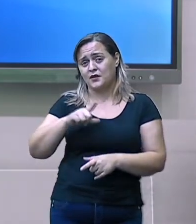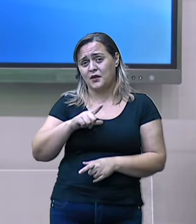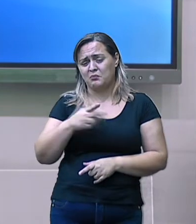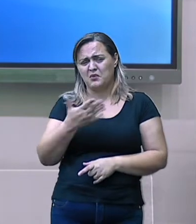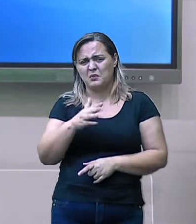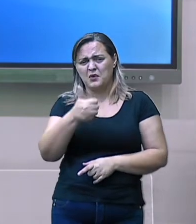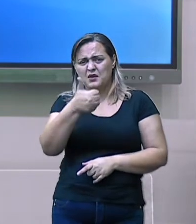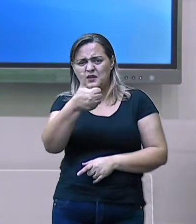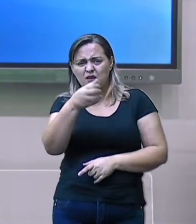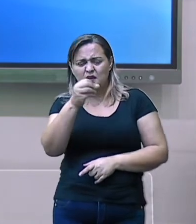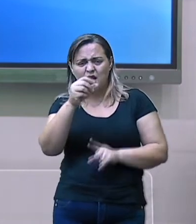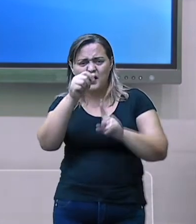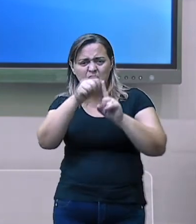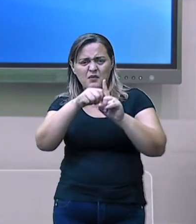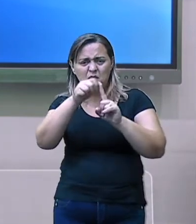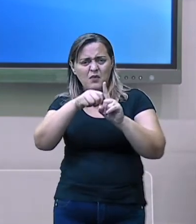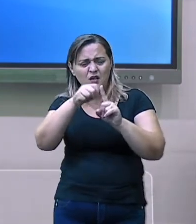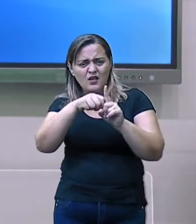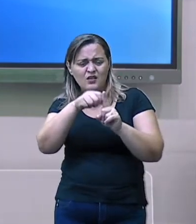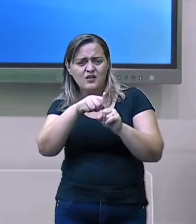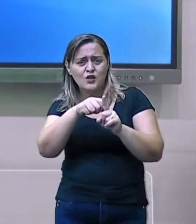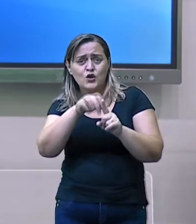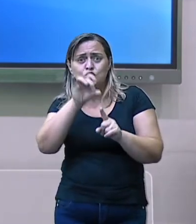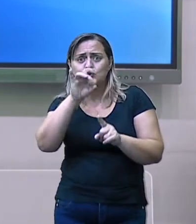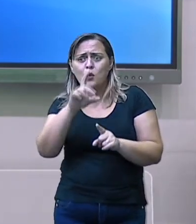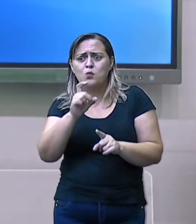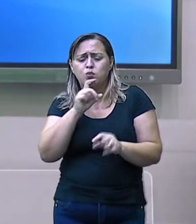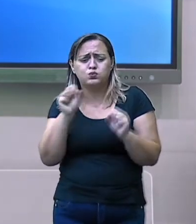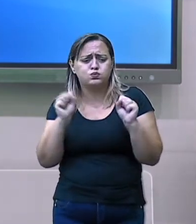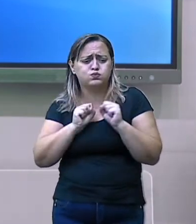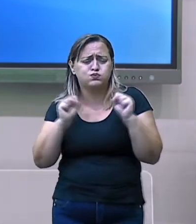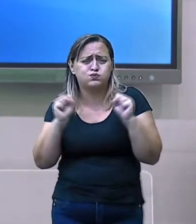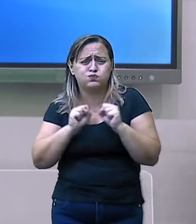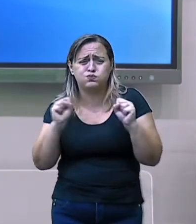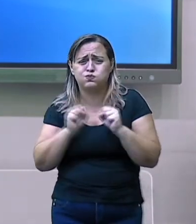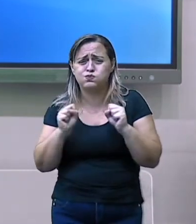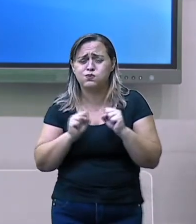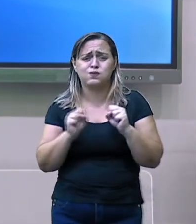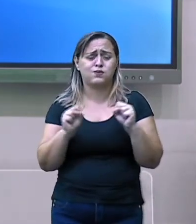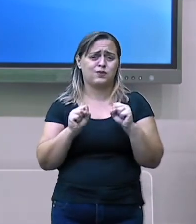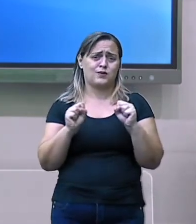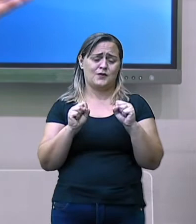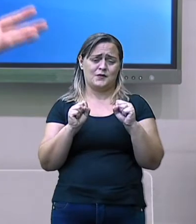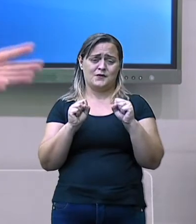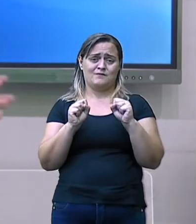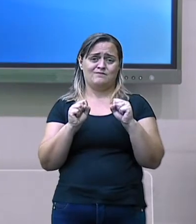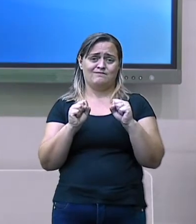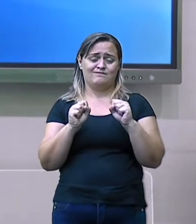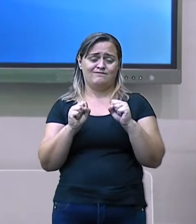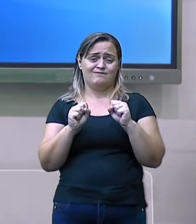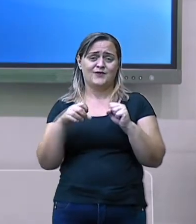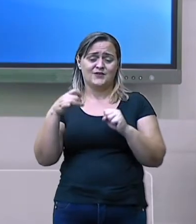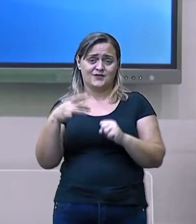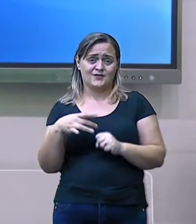e muito gelo. O verão, muito, dura dois meses